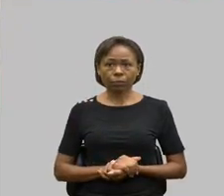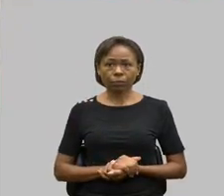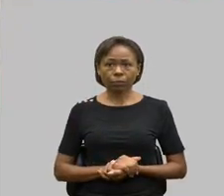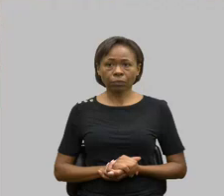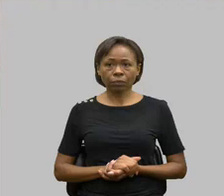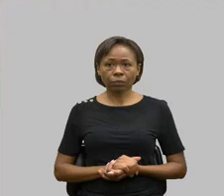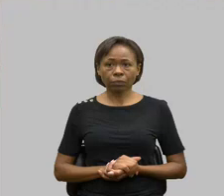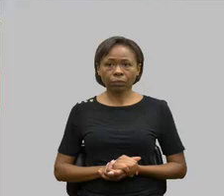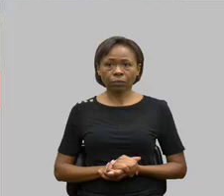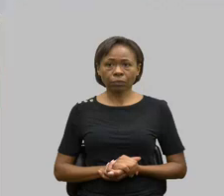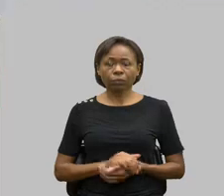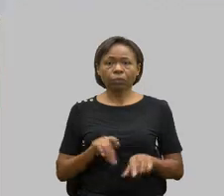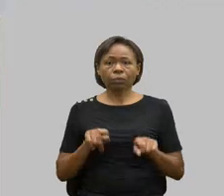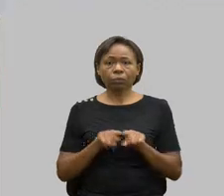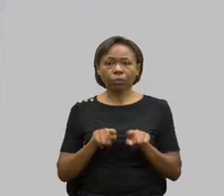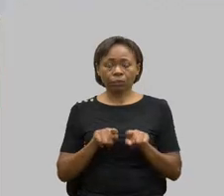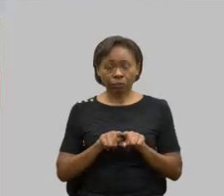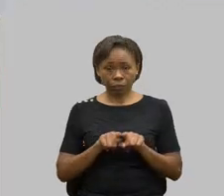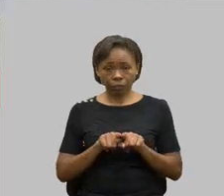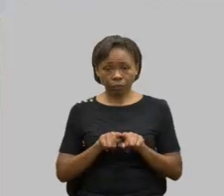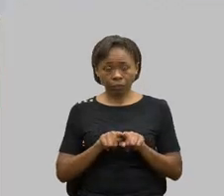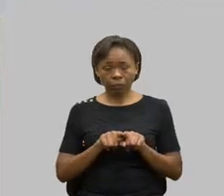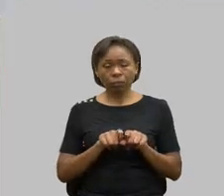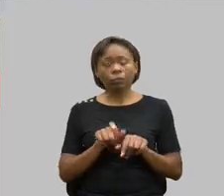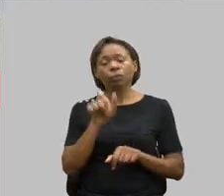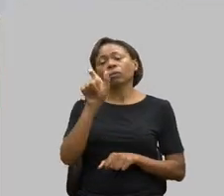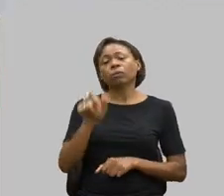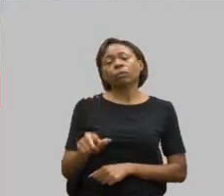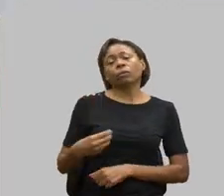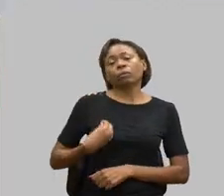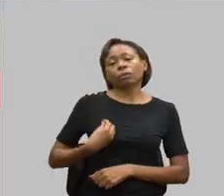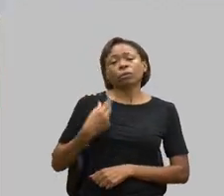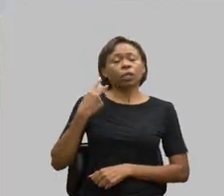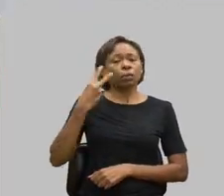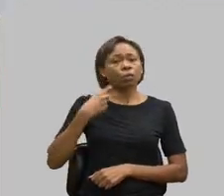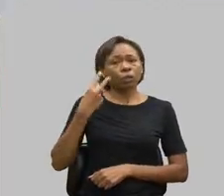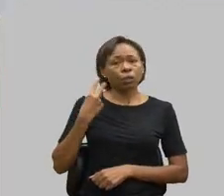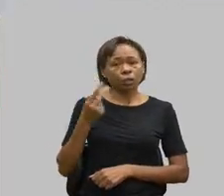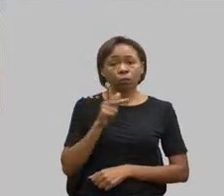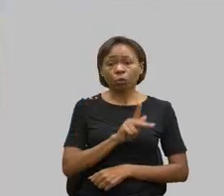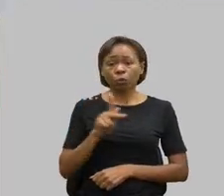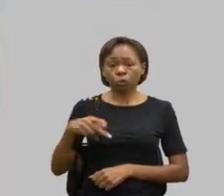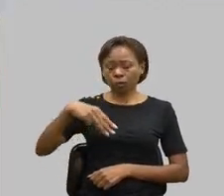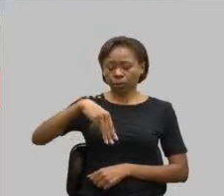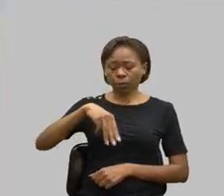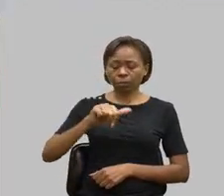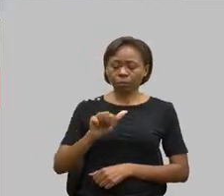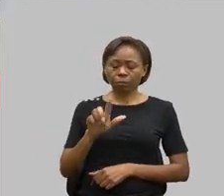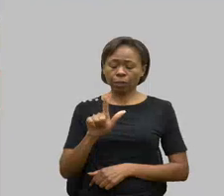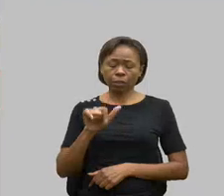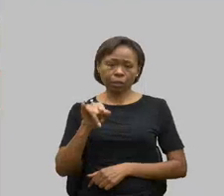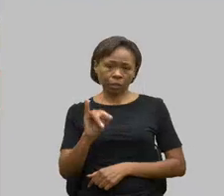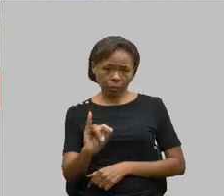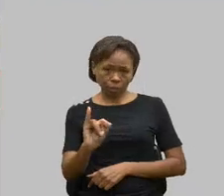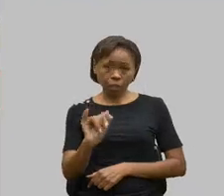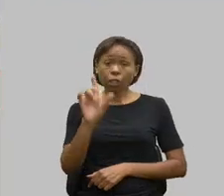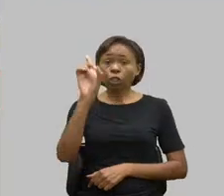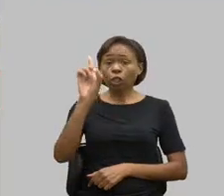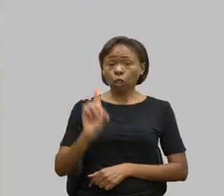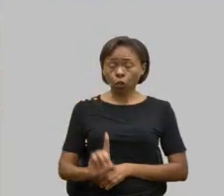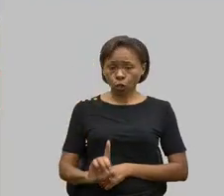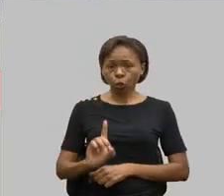Quero também registrar a presença da vereadora professora Marli, diretora técnica da APAES,